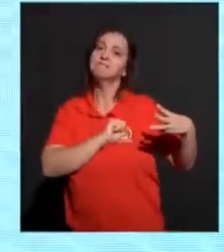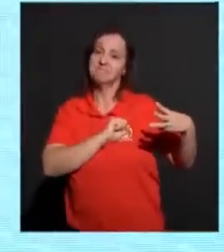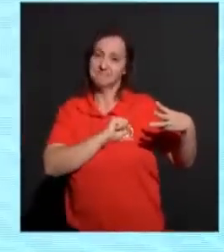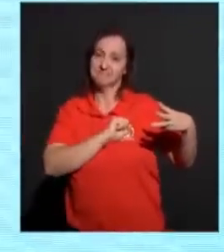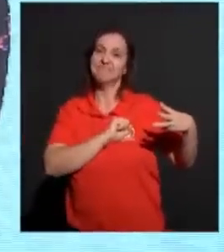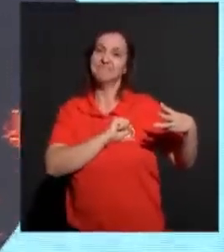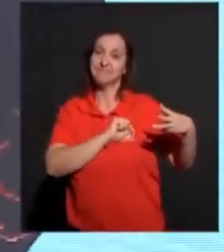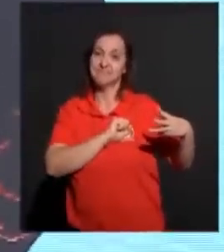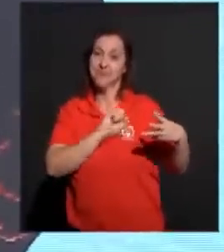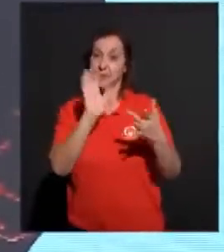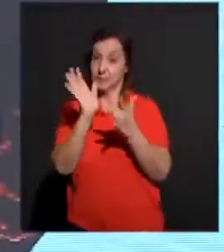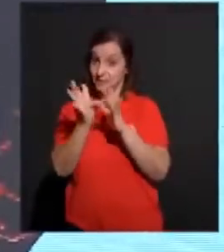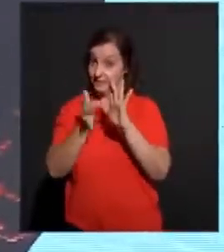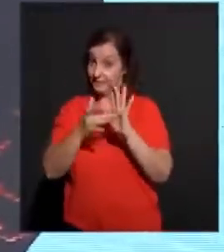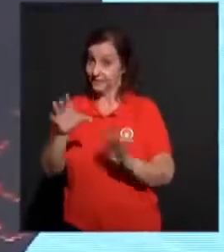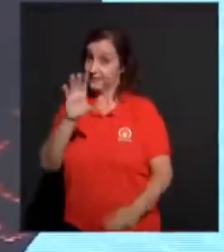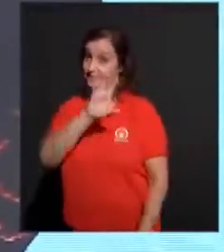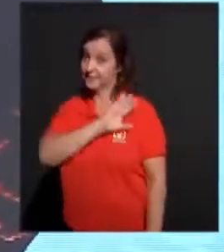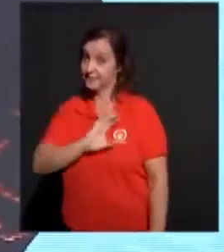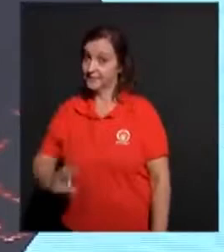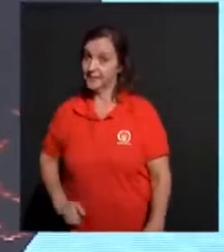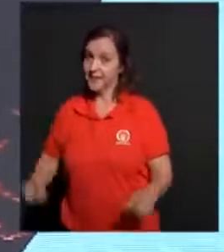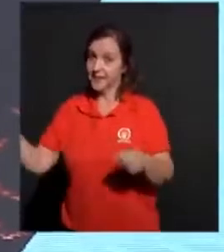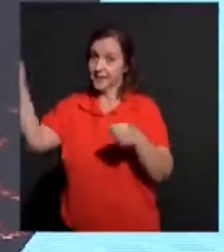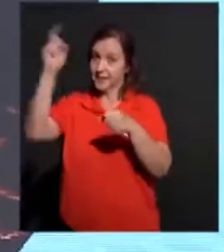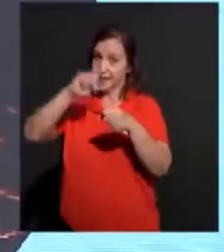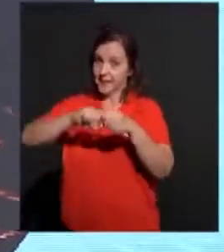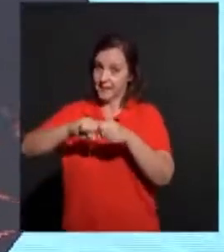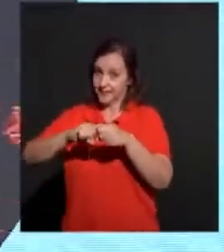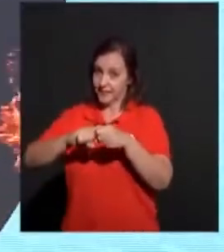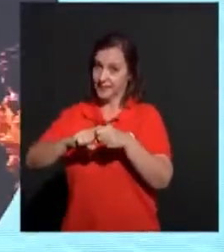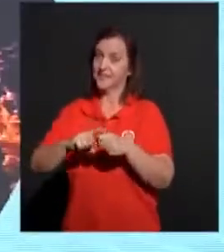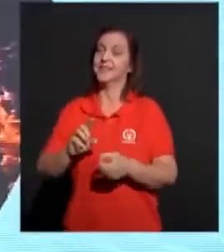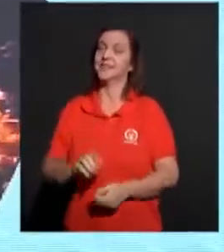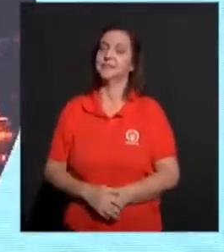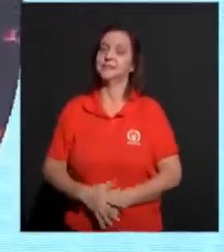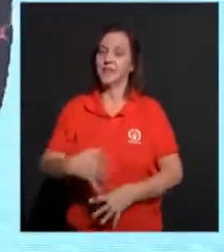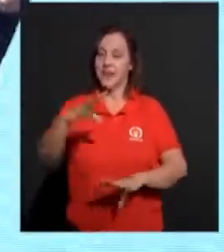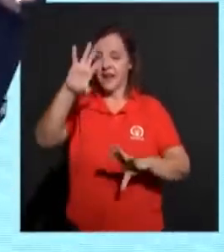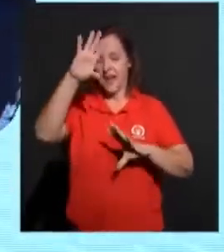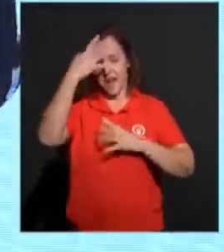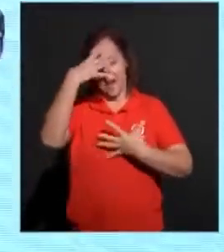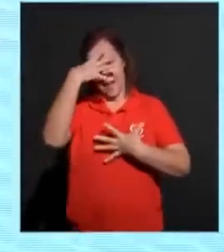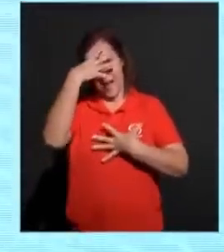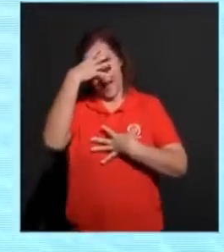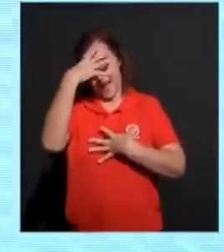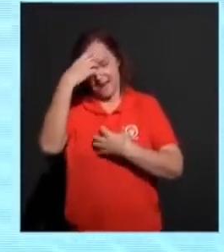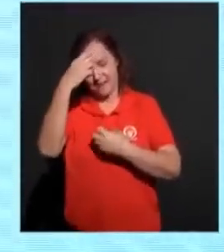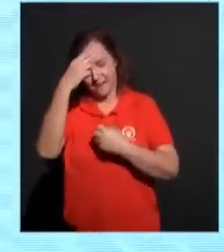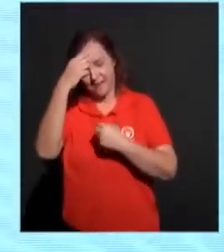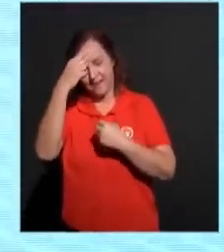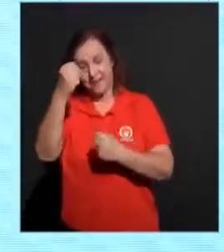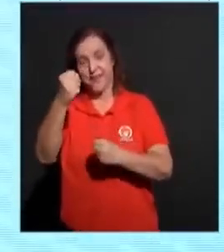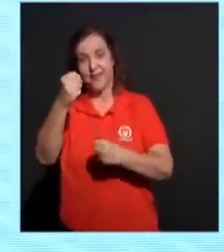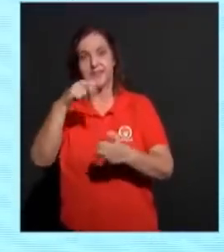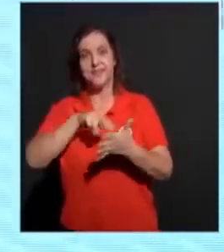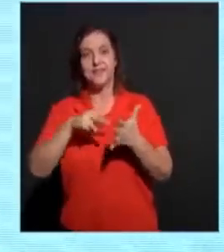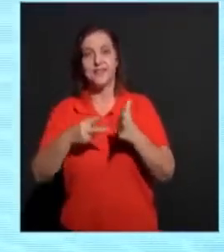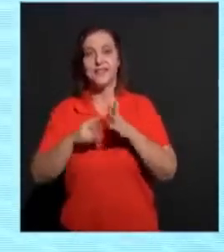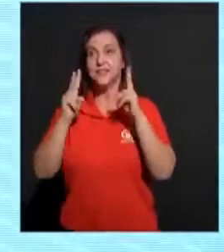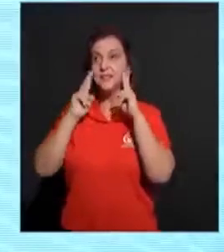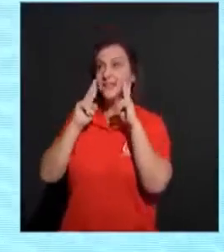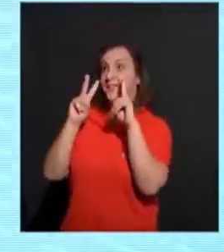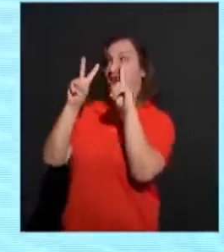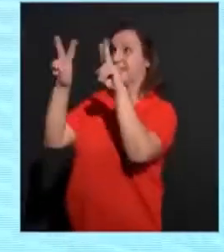Quando Cristo voltar querido. A fé, ela cederá ao lugar uma visão. A